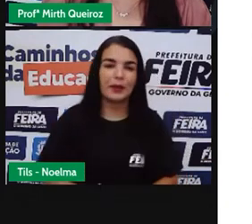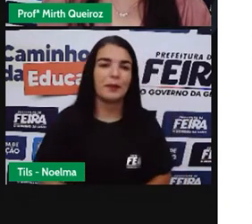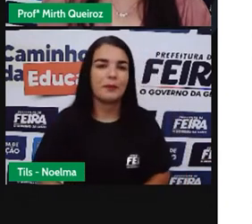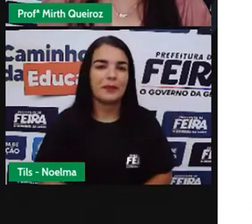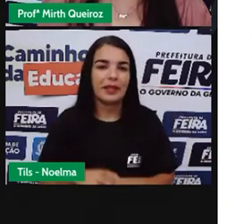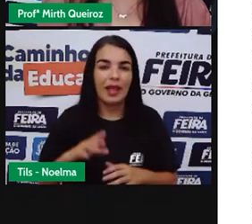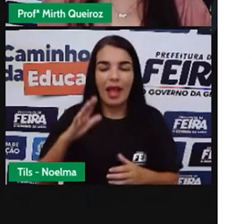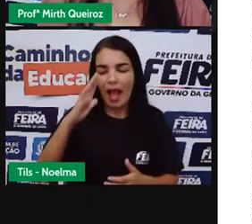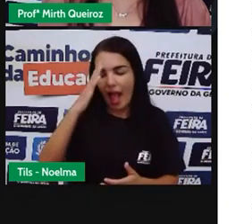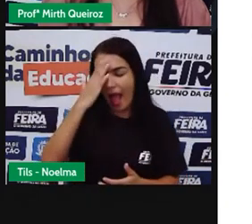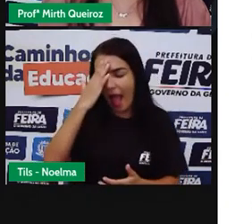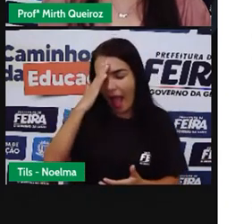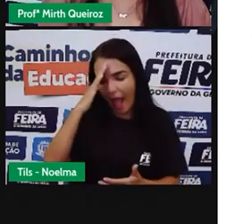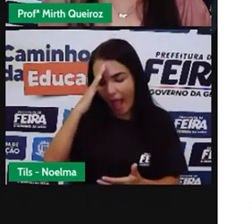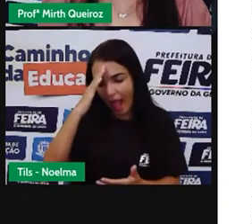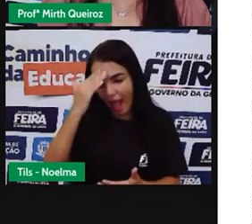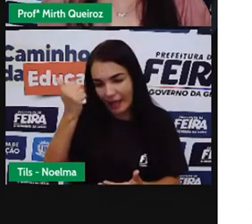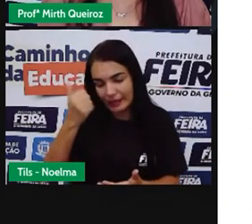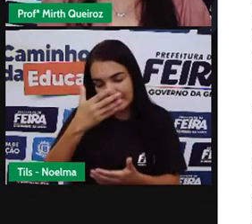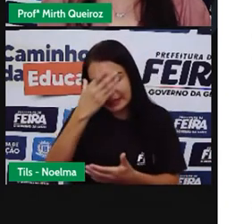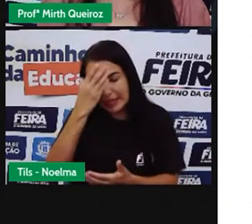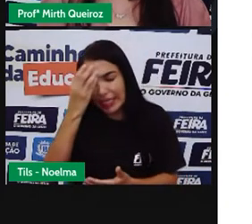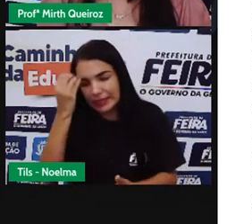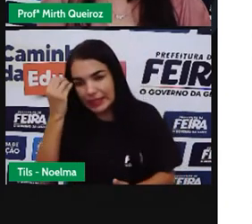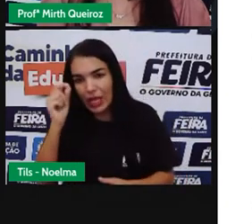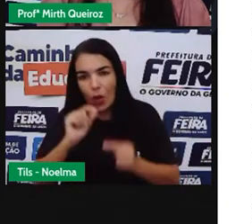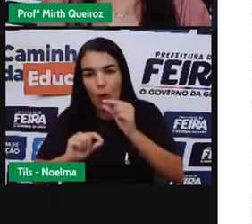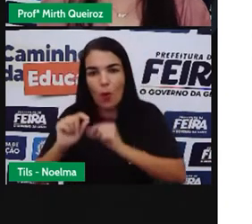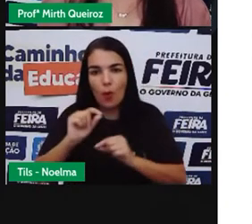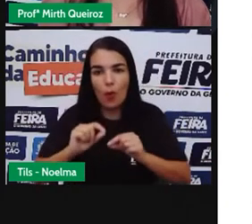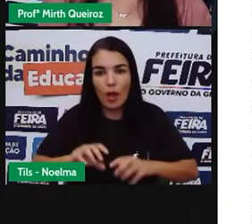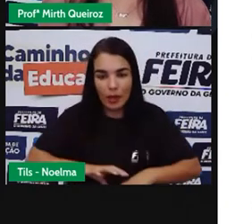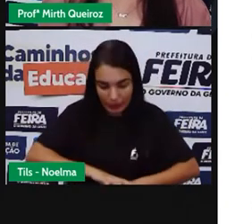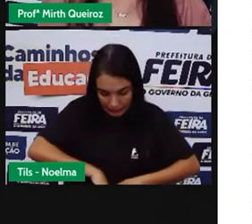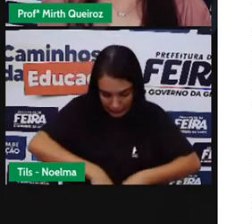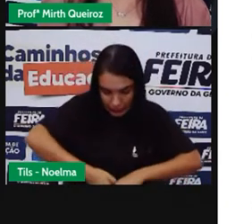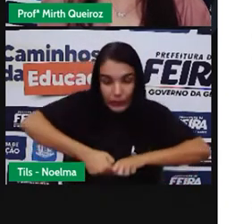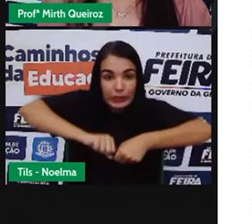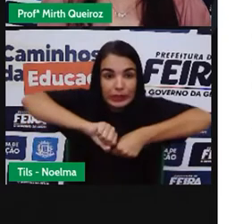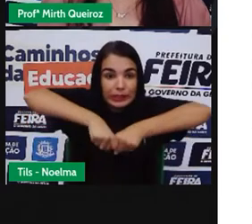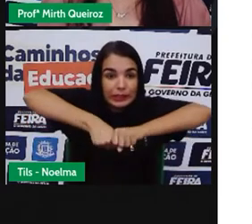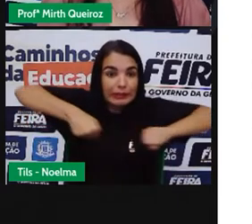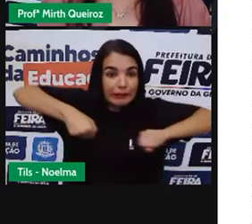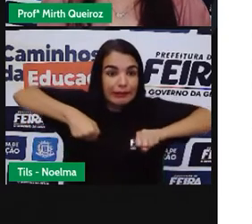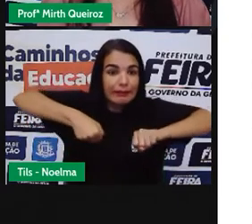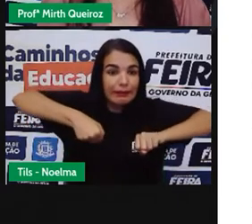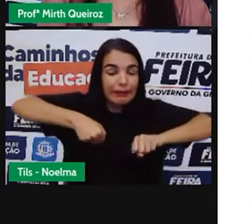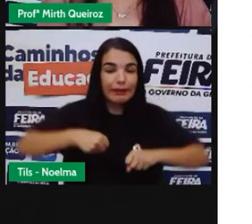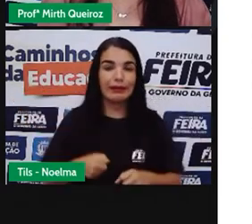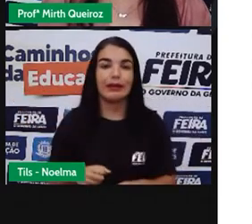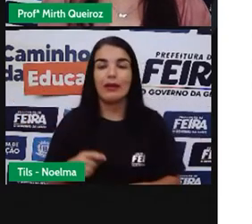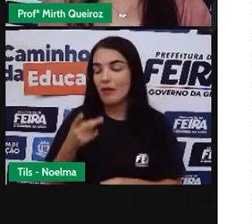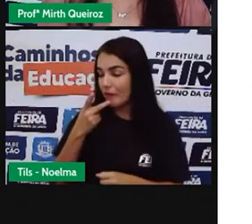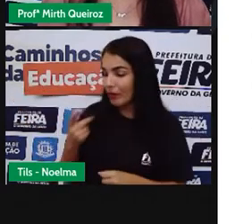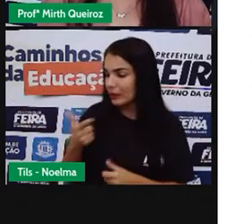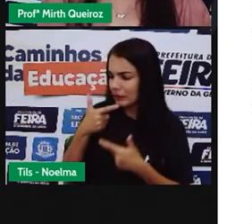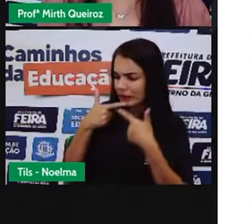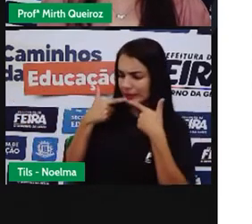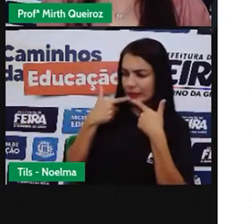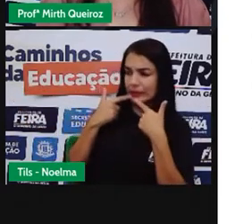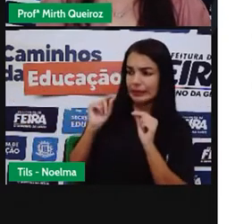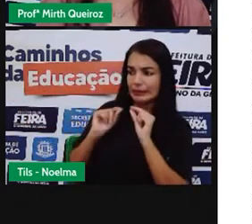Acaba esquecendo a fivela e dando um nó no cinto. Comenta com um falso riso